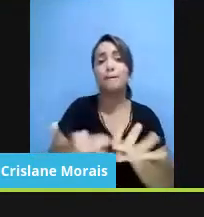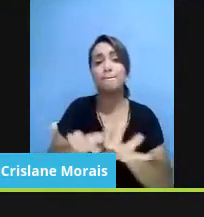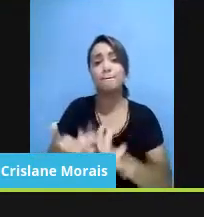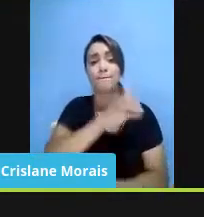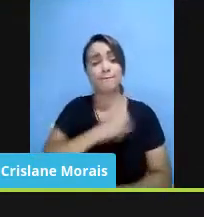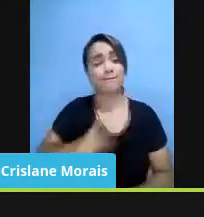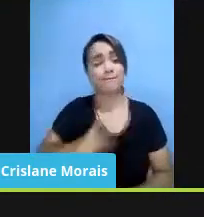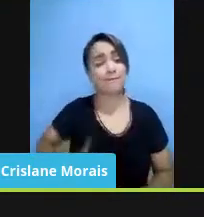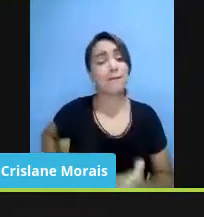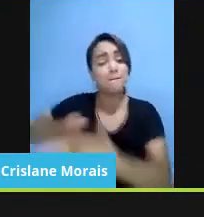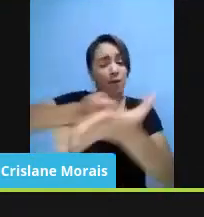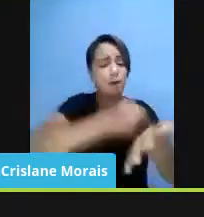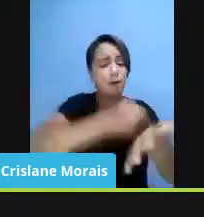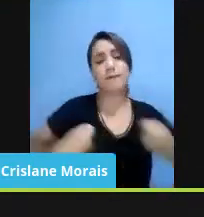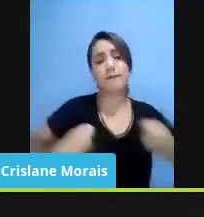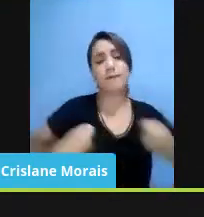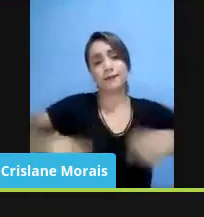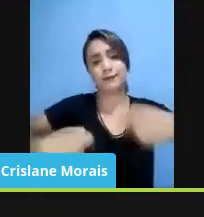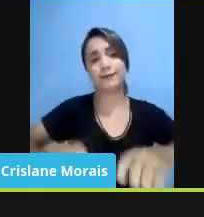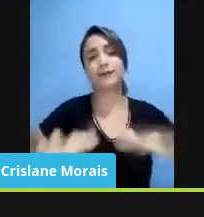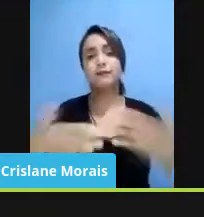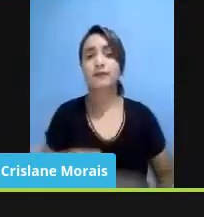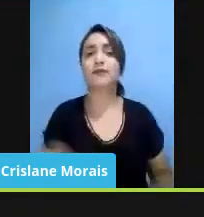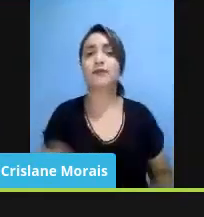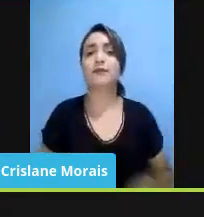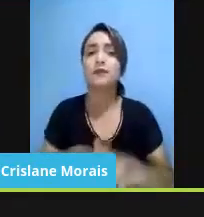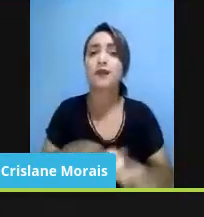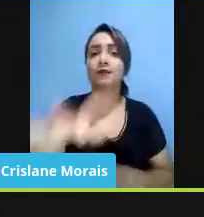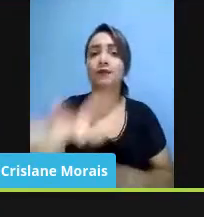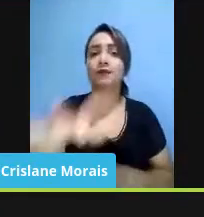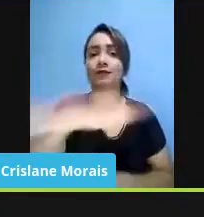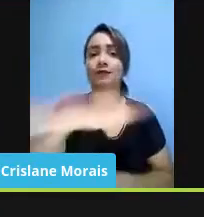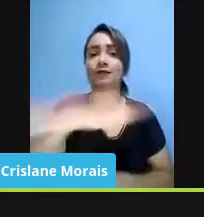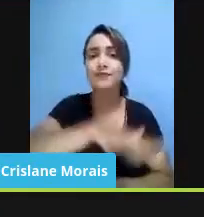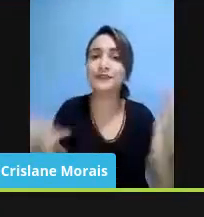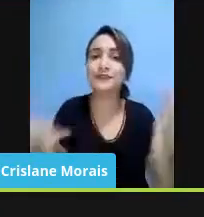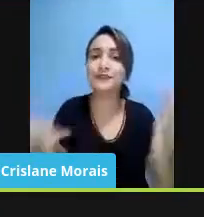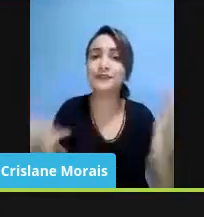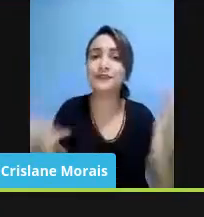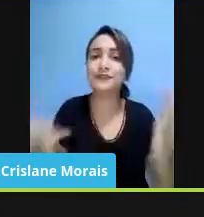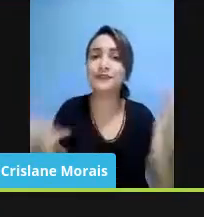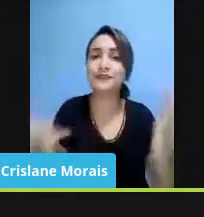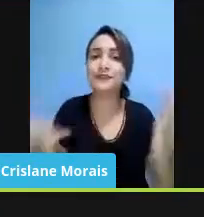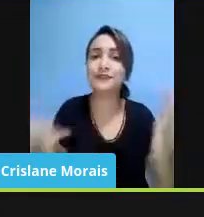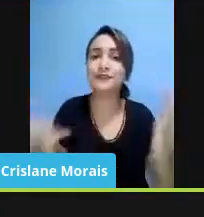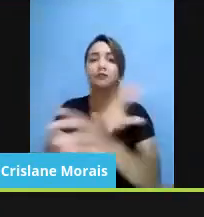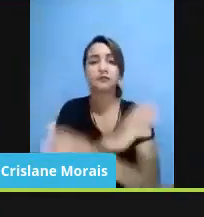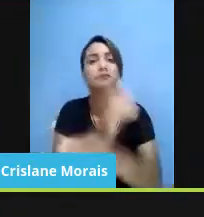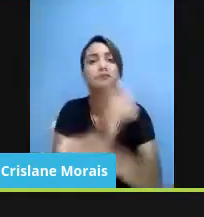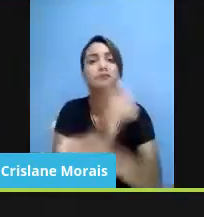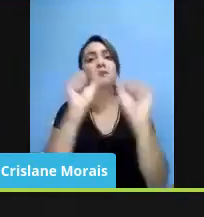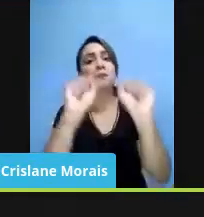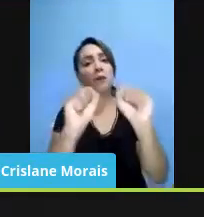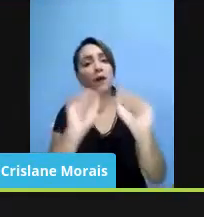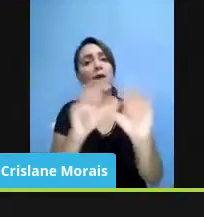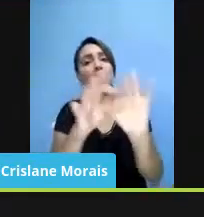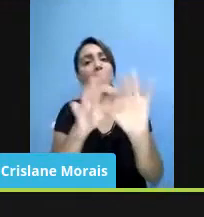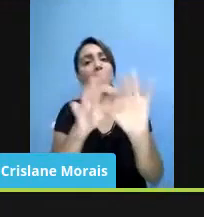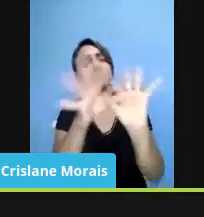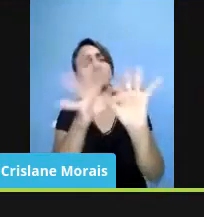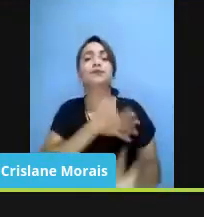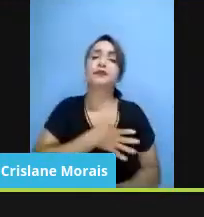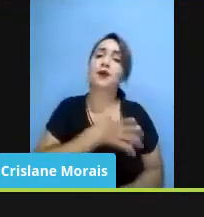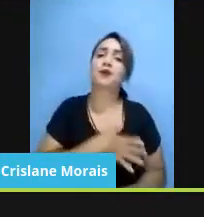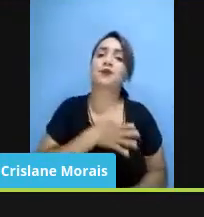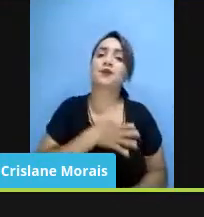E aí, Débora, eu queria deixar um espaço final aqui para você ficar à vontade, fazer suas considerações, o você acha dessas